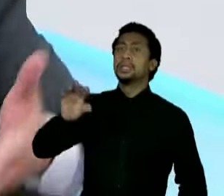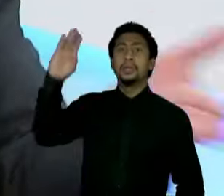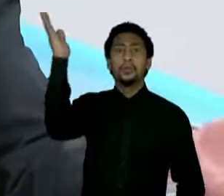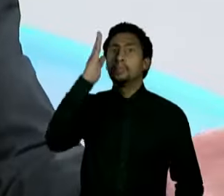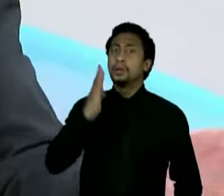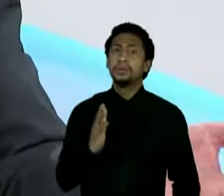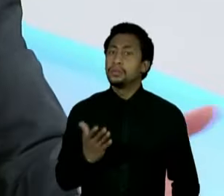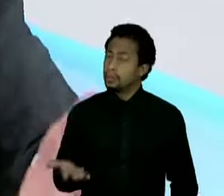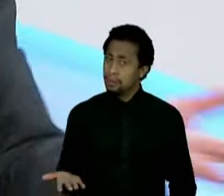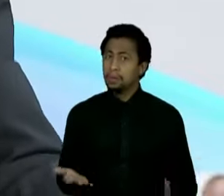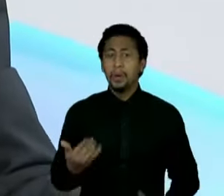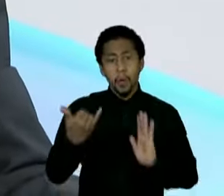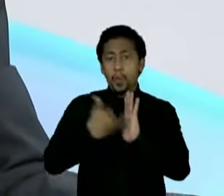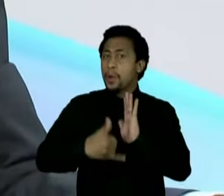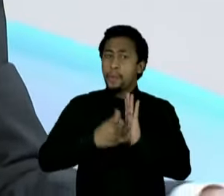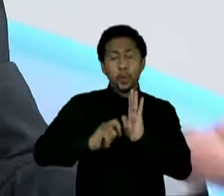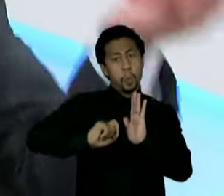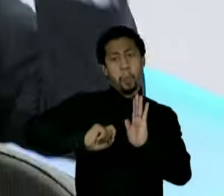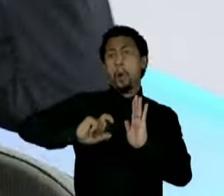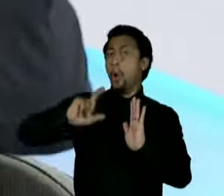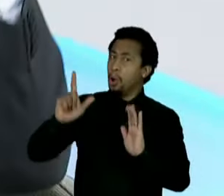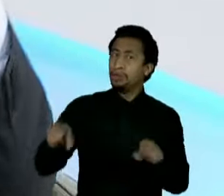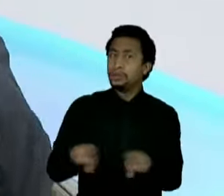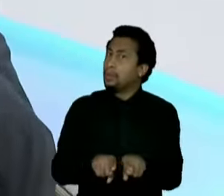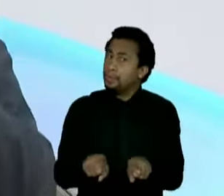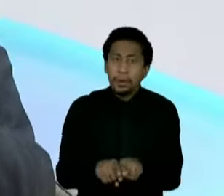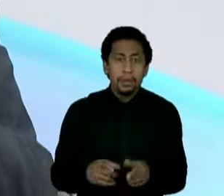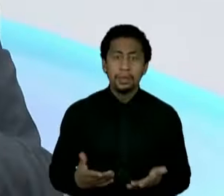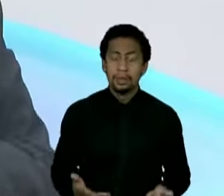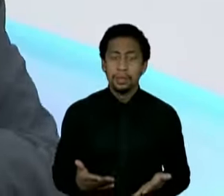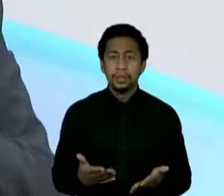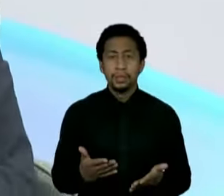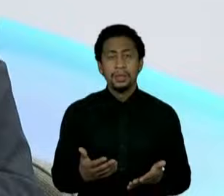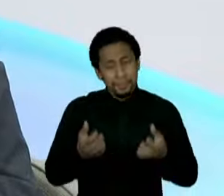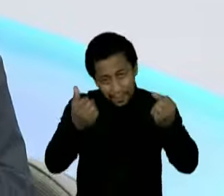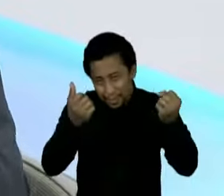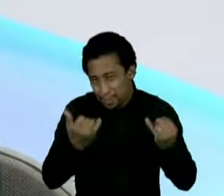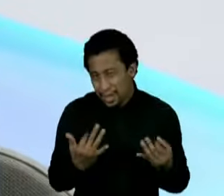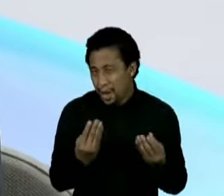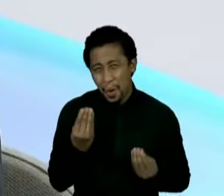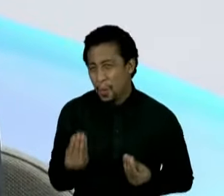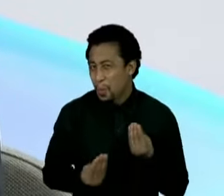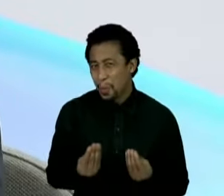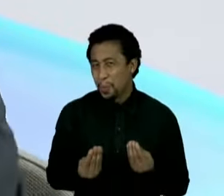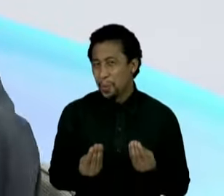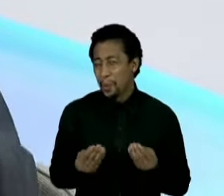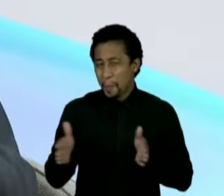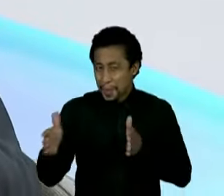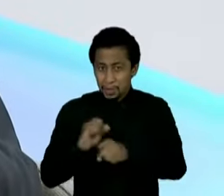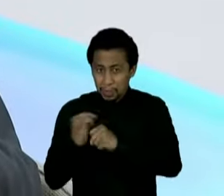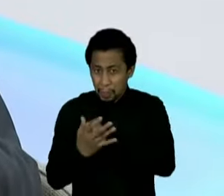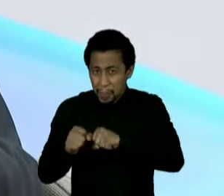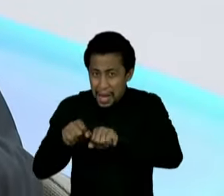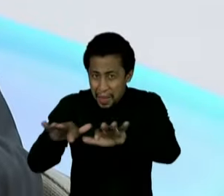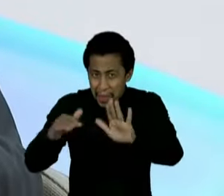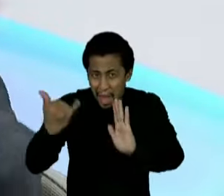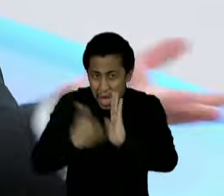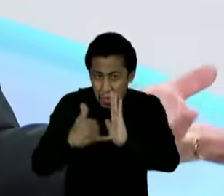isso com aumento de imposto gigantesco. Alguém explica como é que você pode querer aumentar imposto na pandemia?